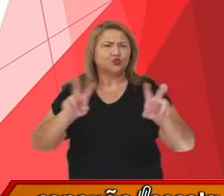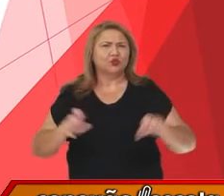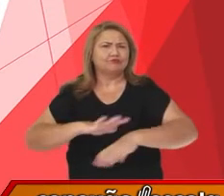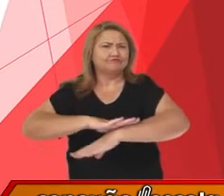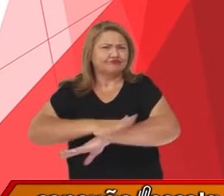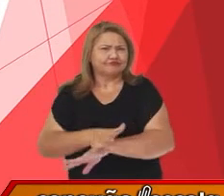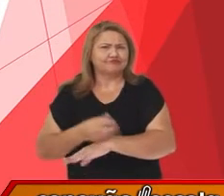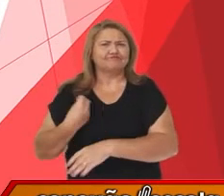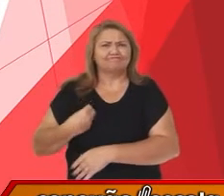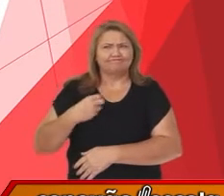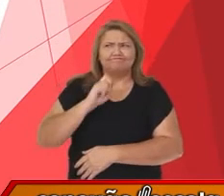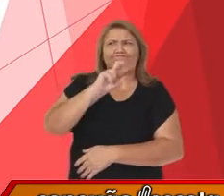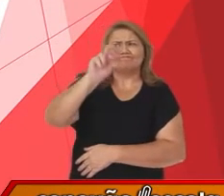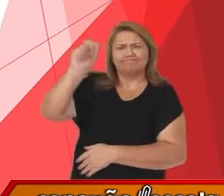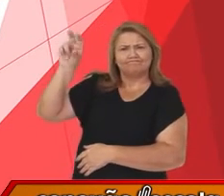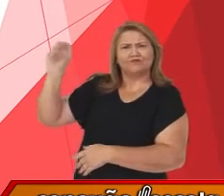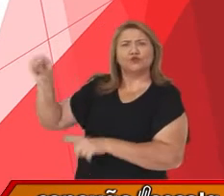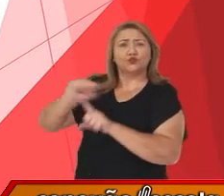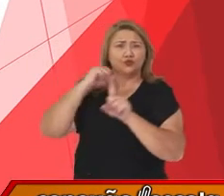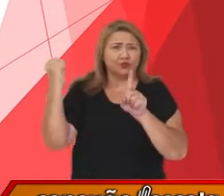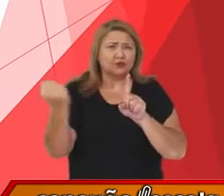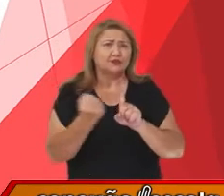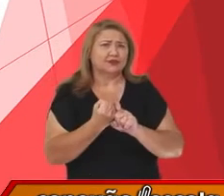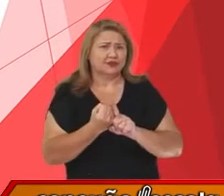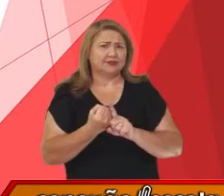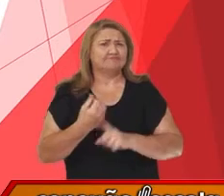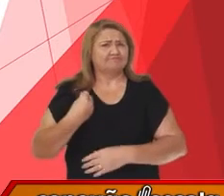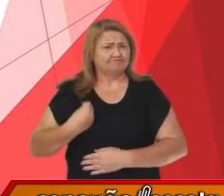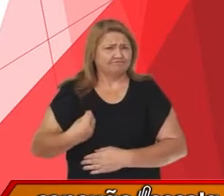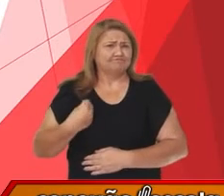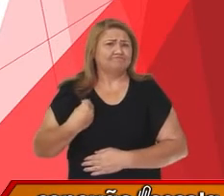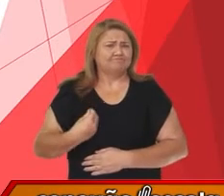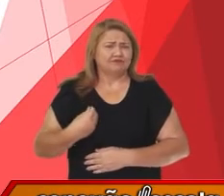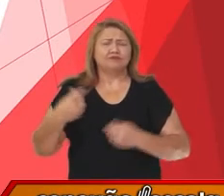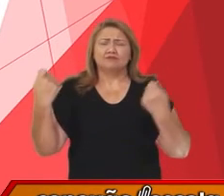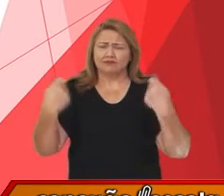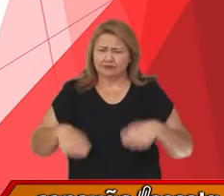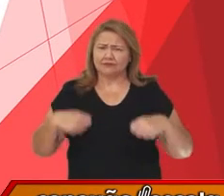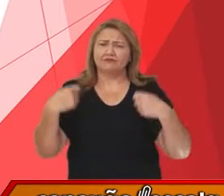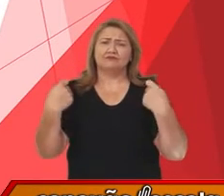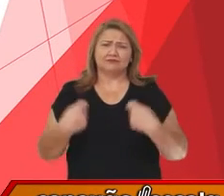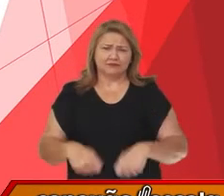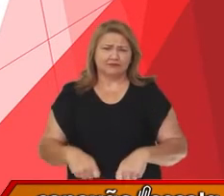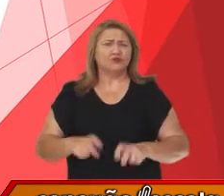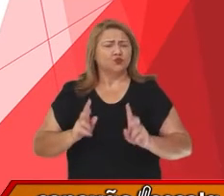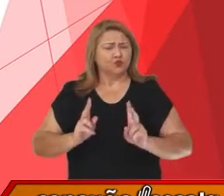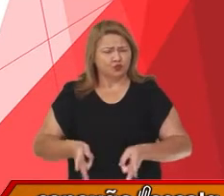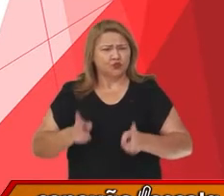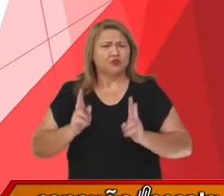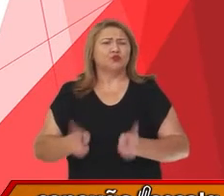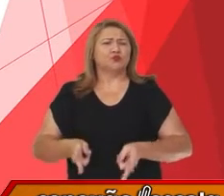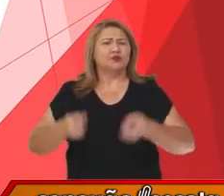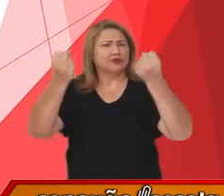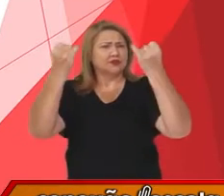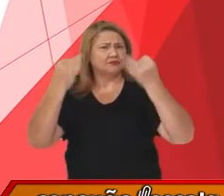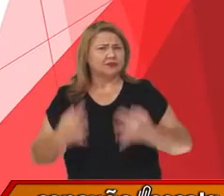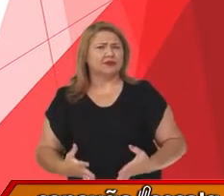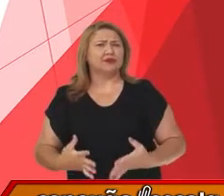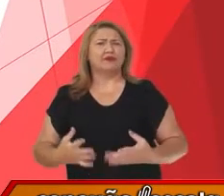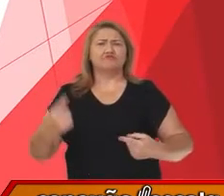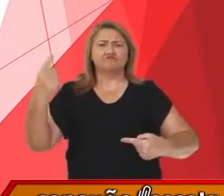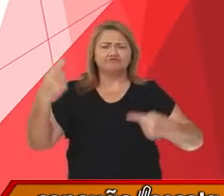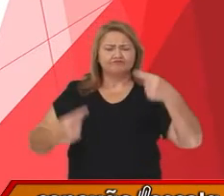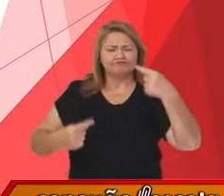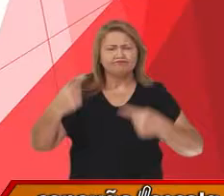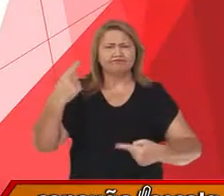presente em nossa sociedade, por isso existe a necessidade de continuar a falar, a debater